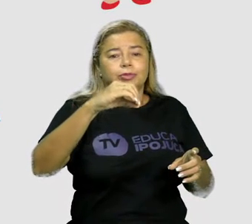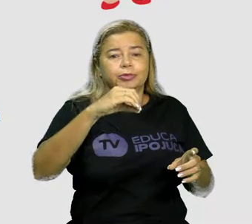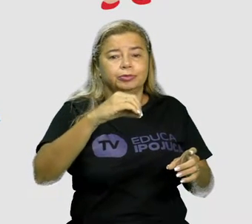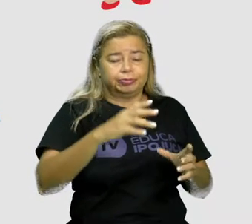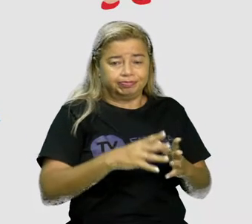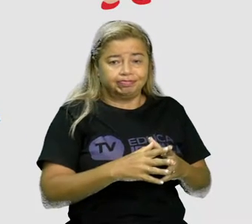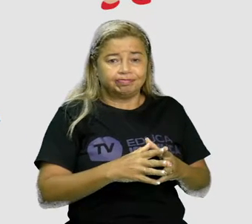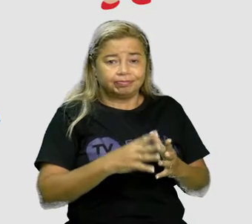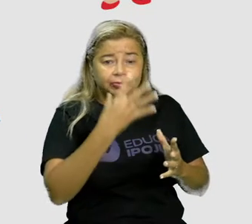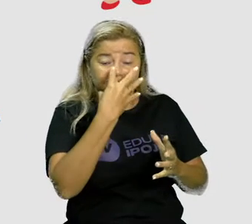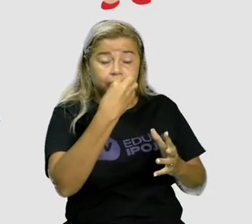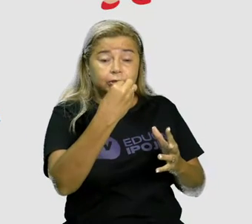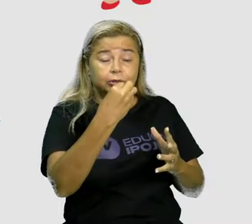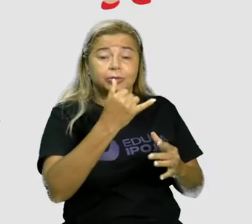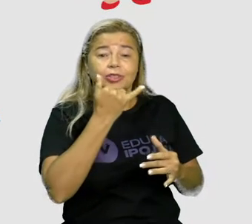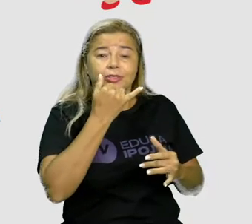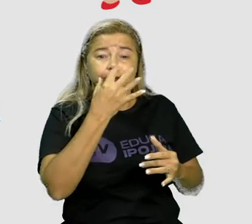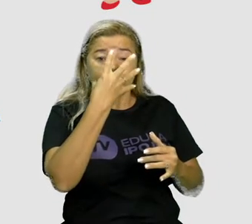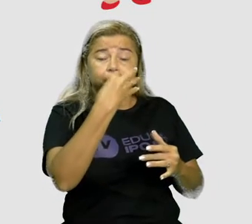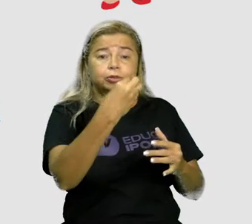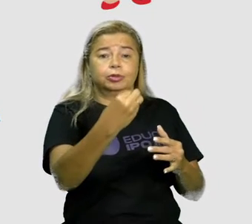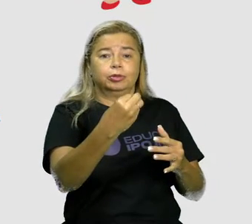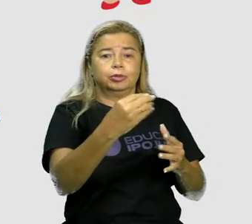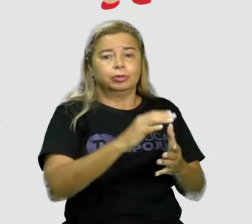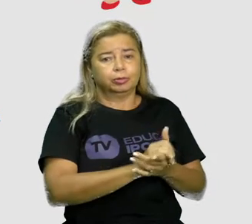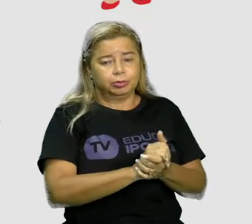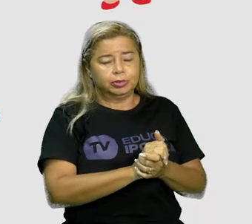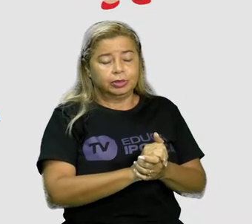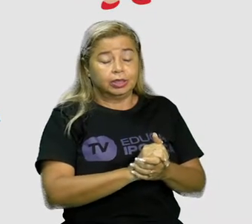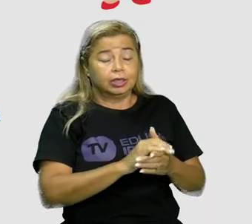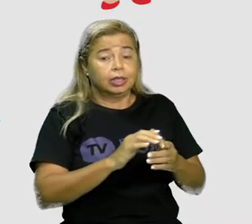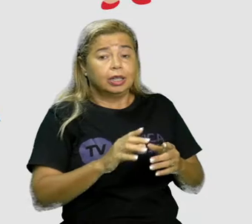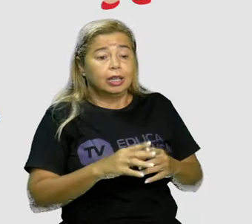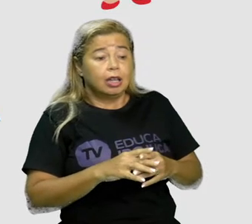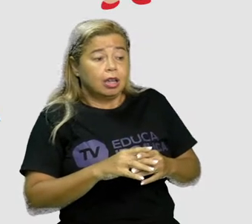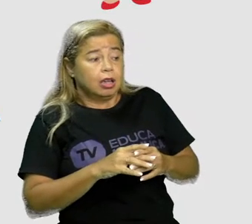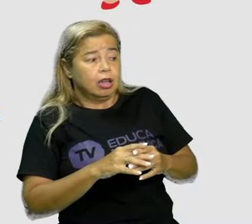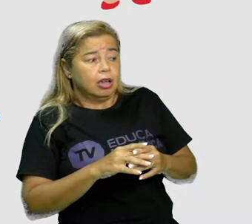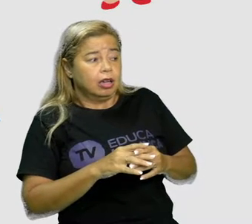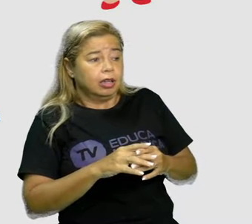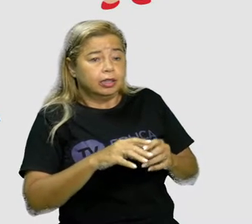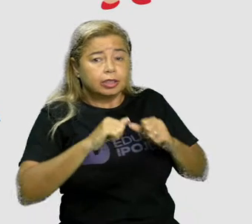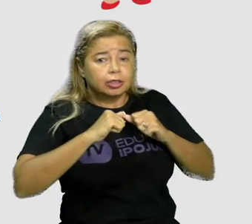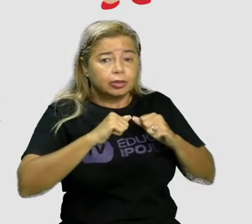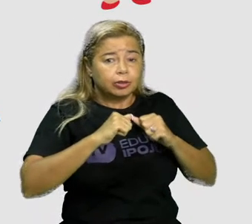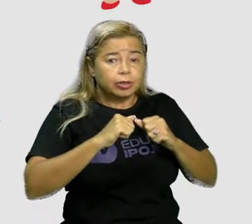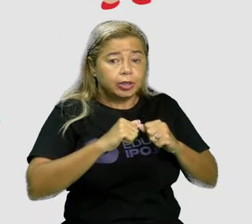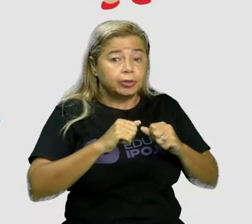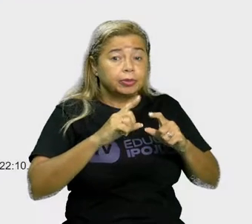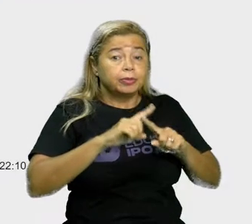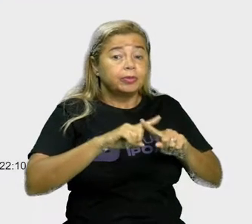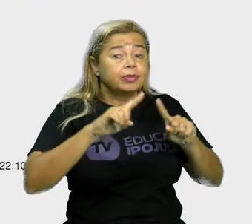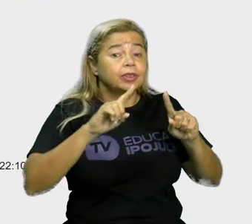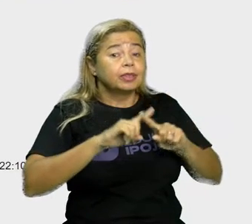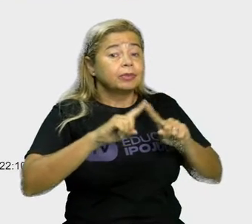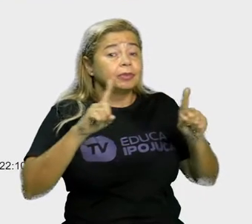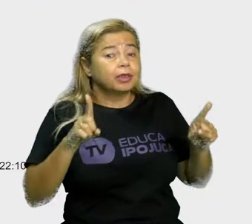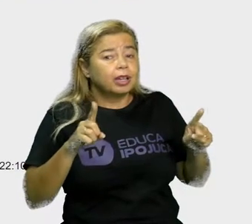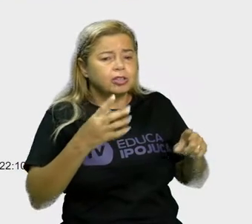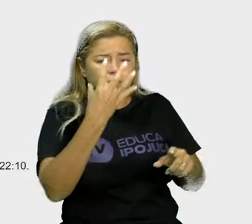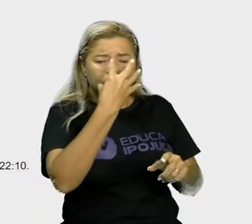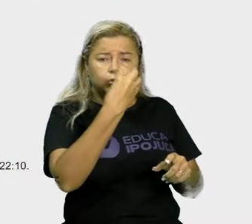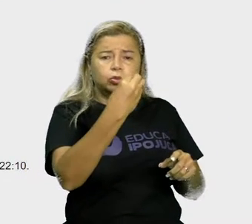comeu a vovozinha e deitou em sua cama para fingir que era a vovó.